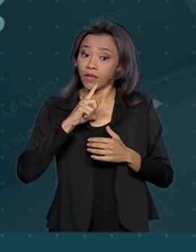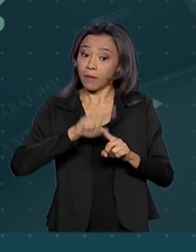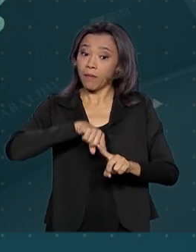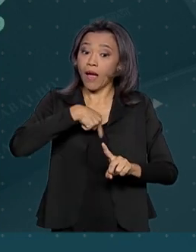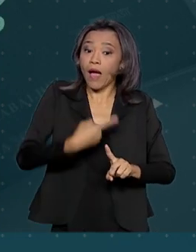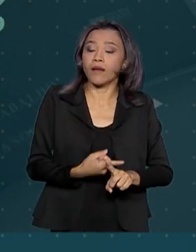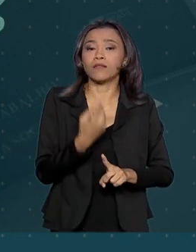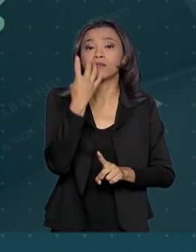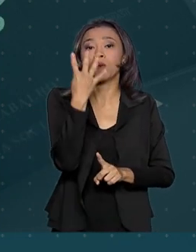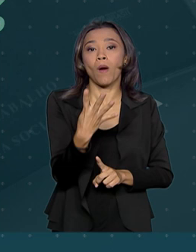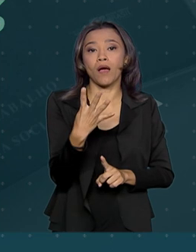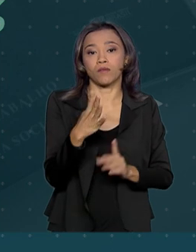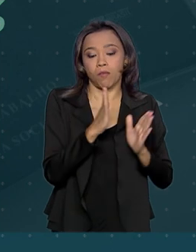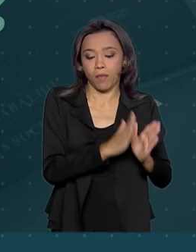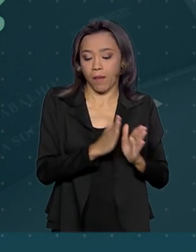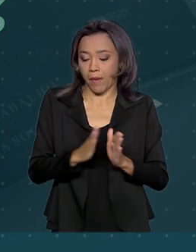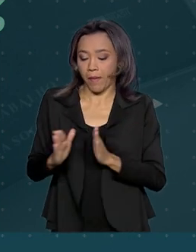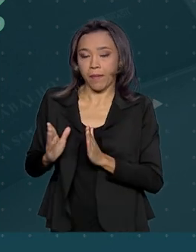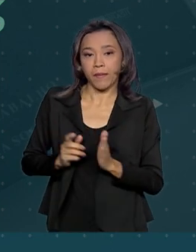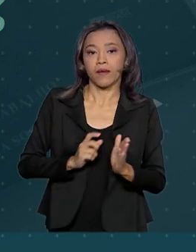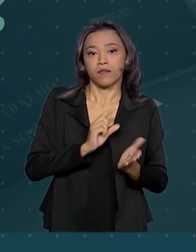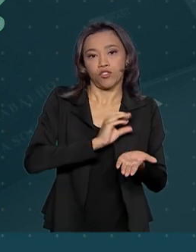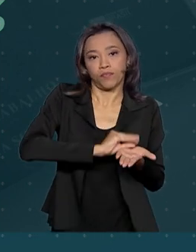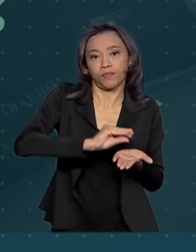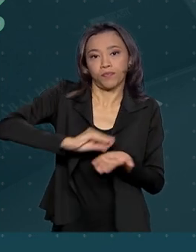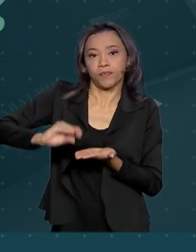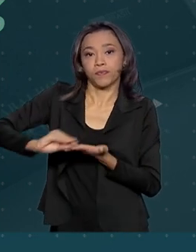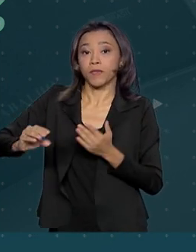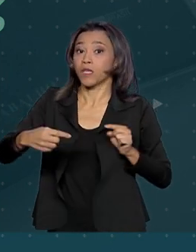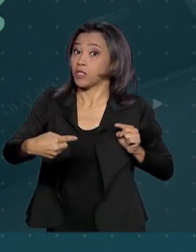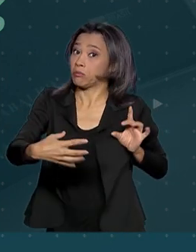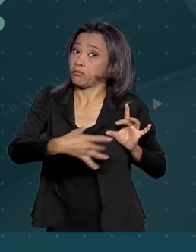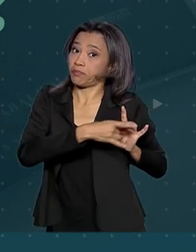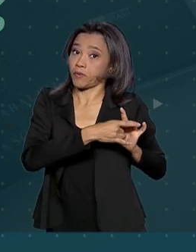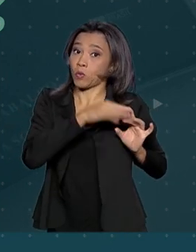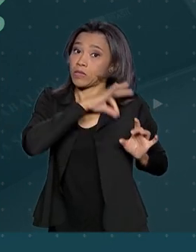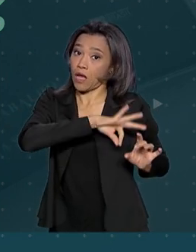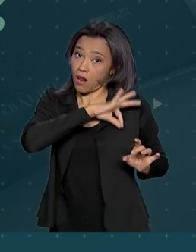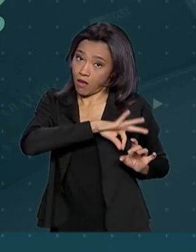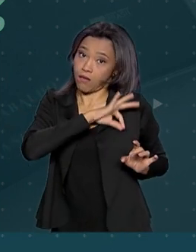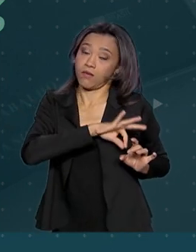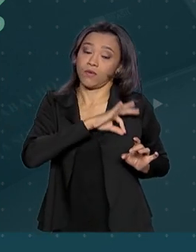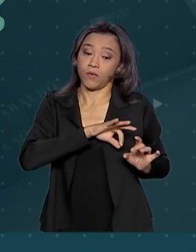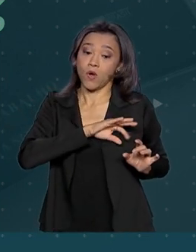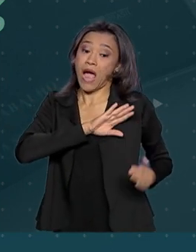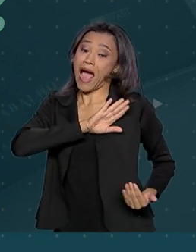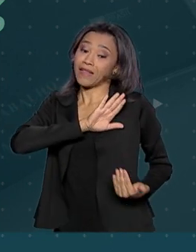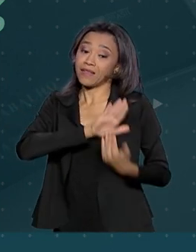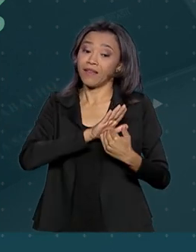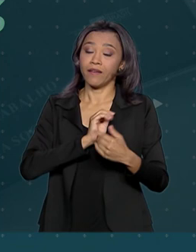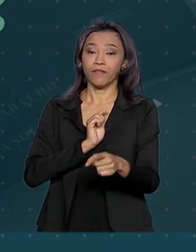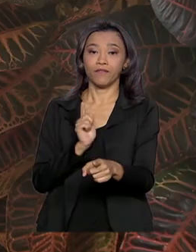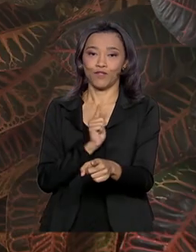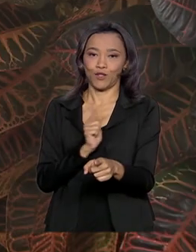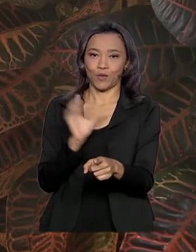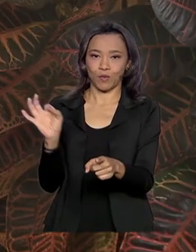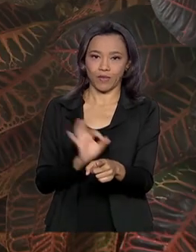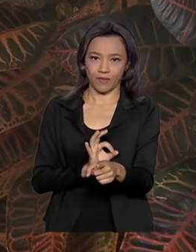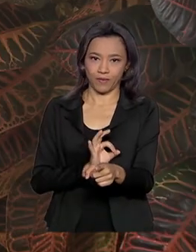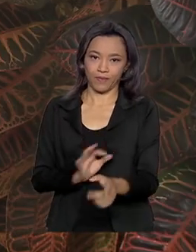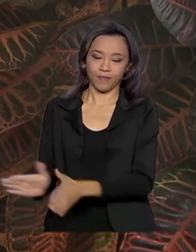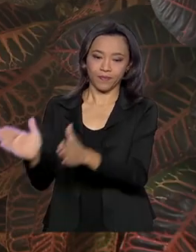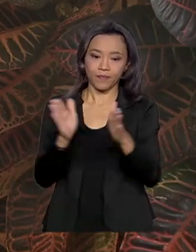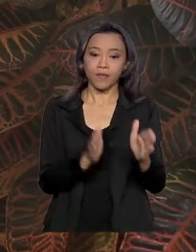faixas de contribuição de acordo com o salário que recebem. A alíquota máxima é de 22%. São